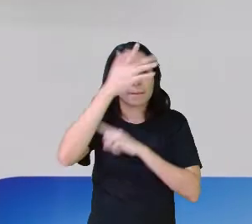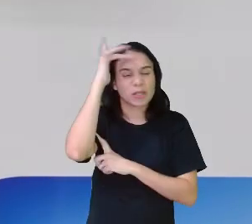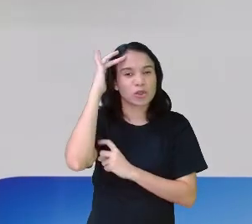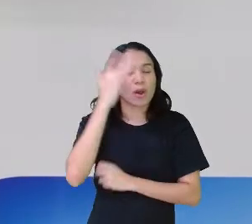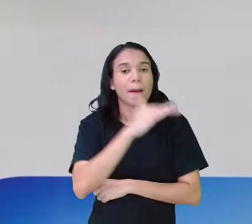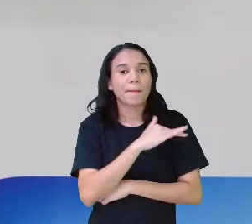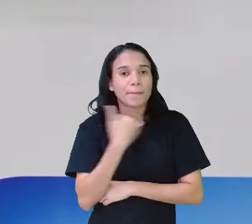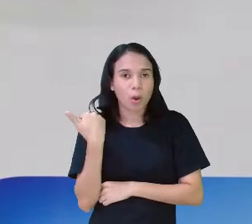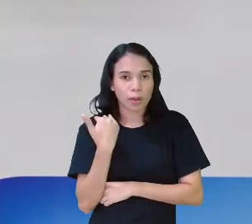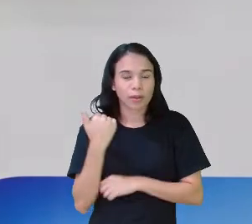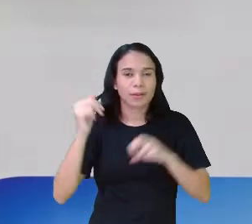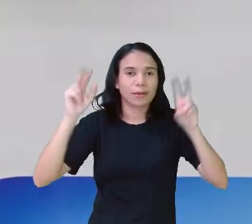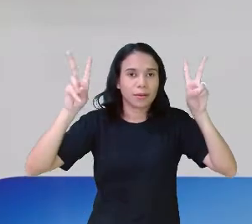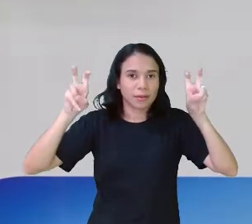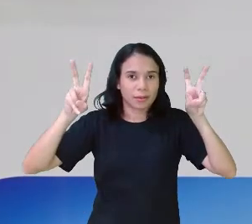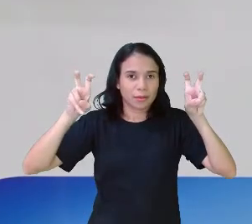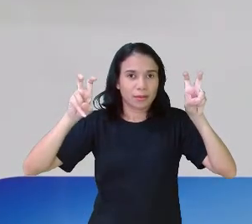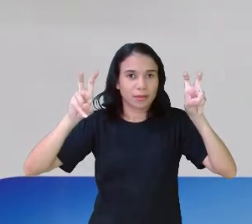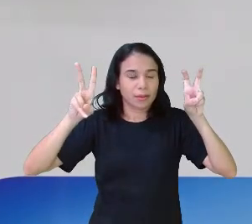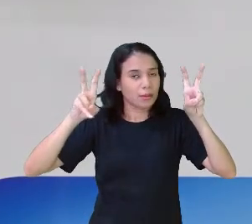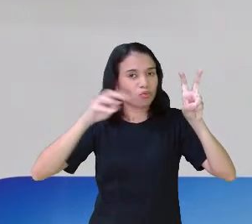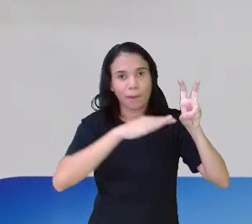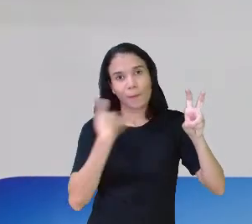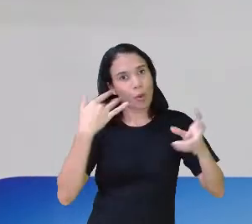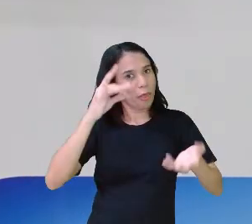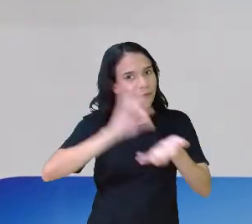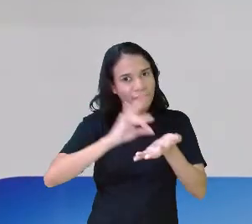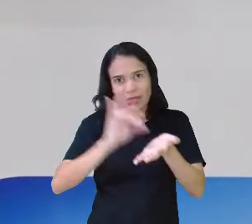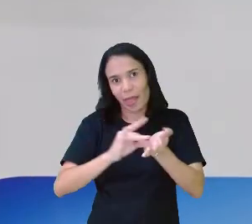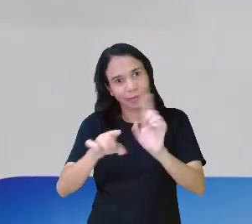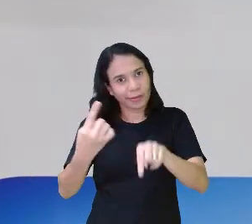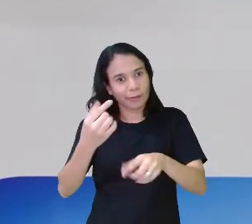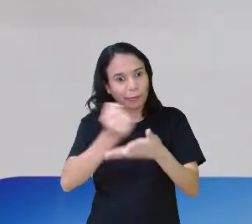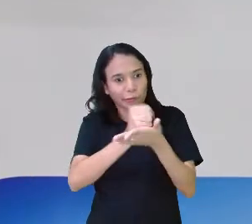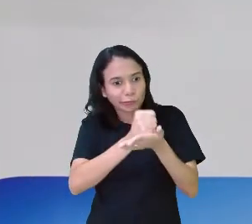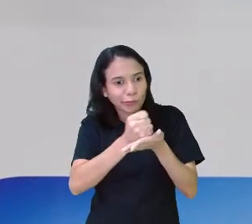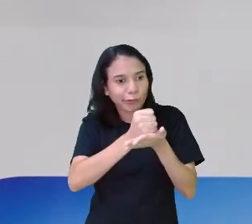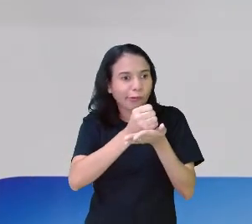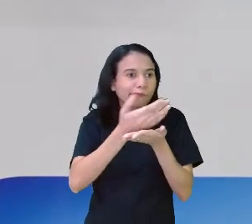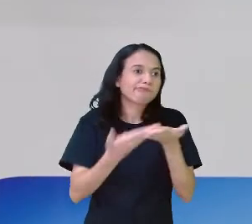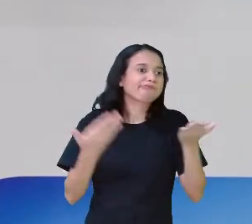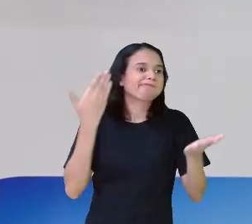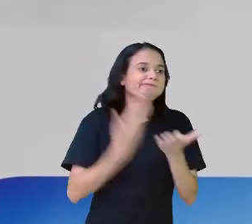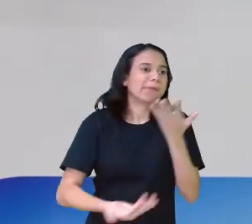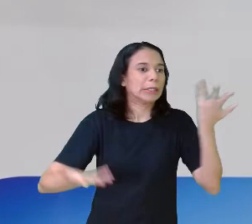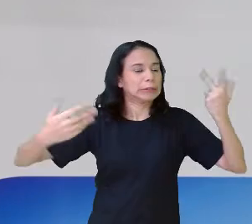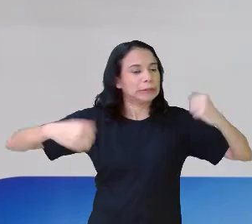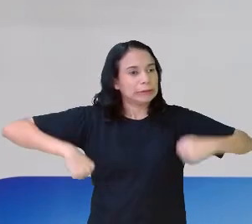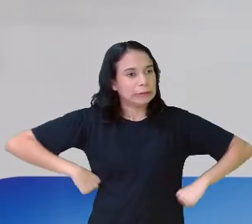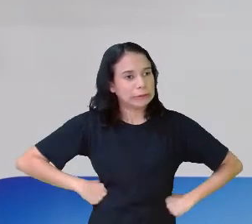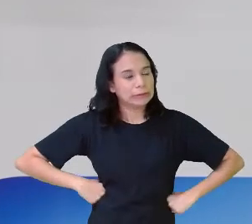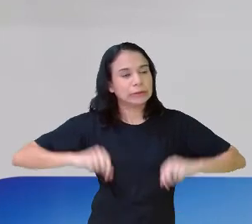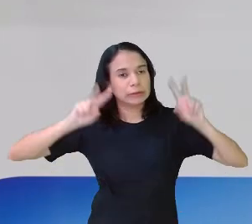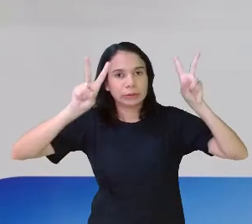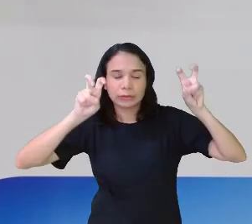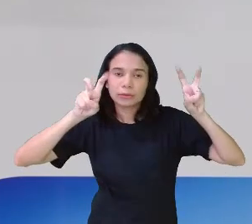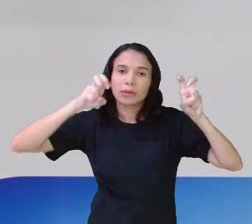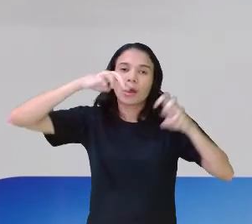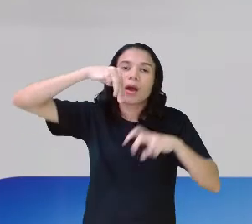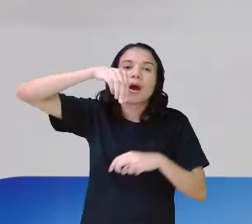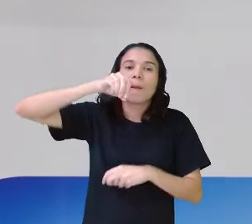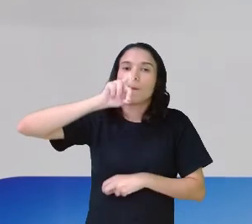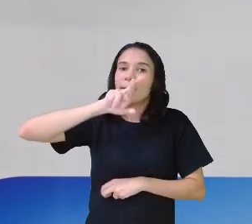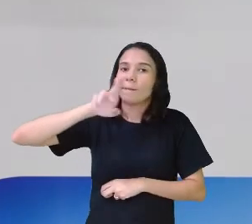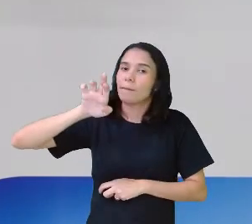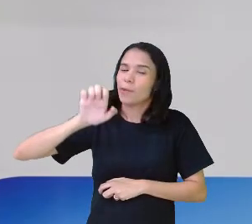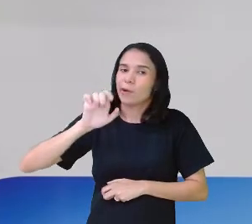a pessoa que morre, isso aí não é um morre literal, tá? É no jogo, então ele frisa ali com aspas, e se morre aí